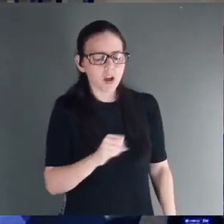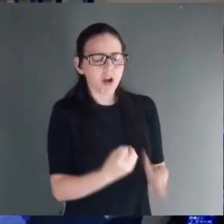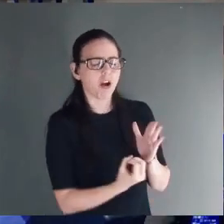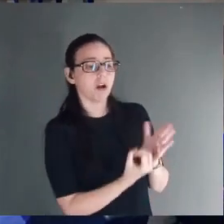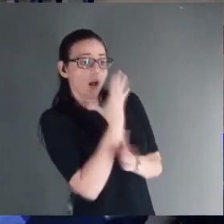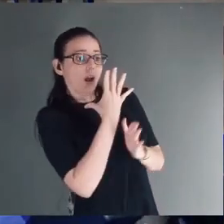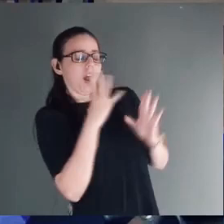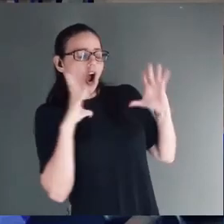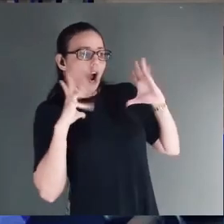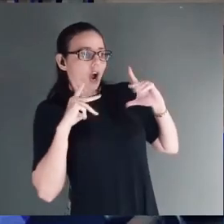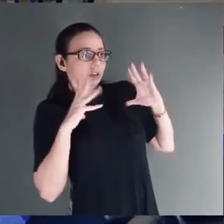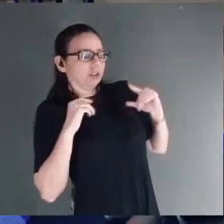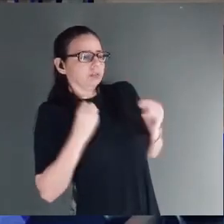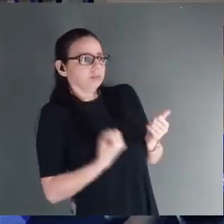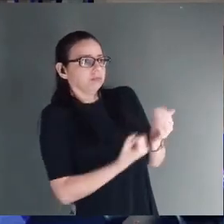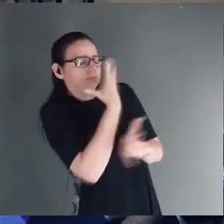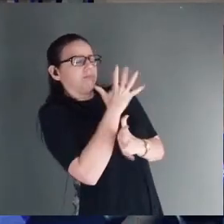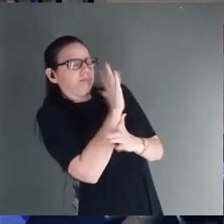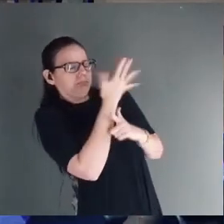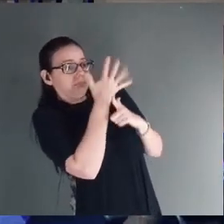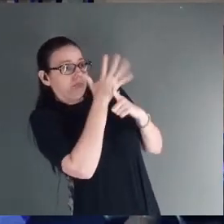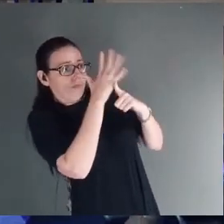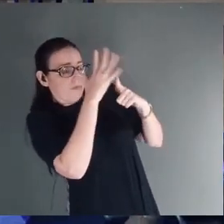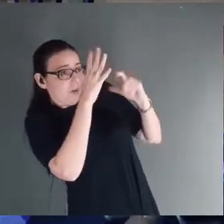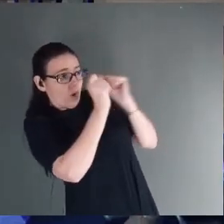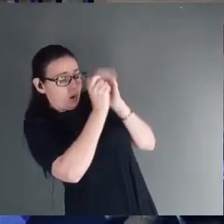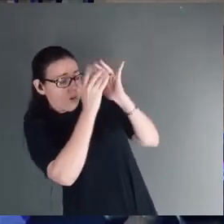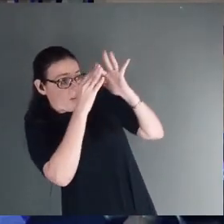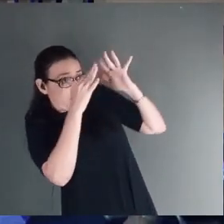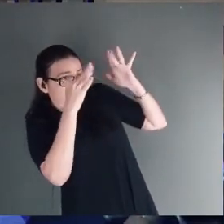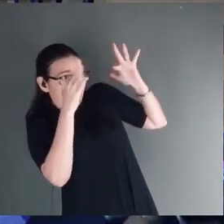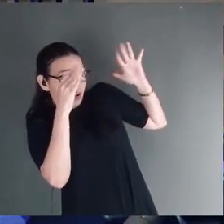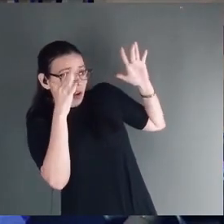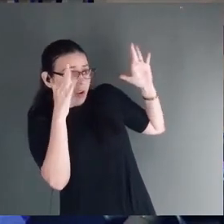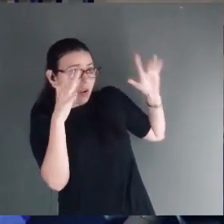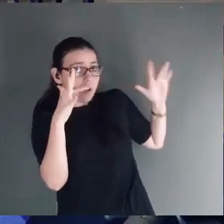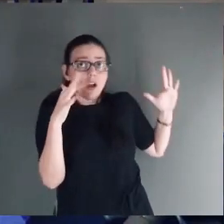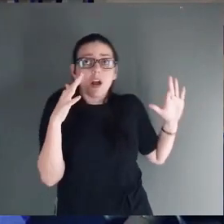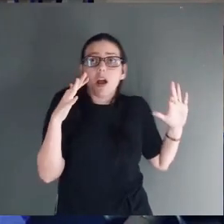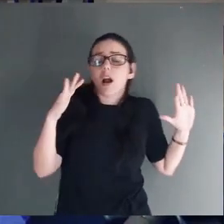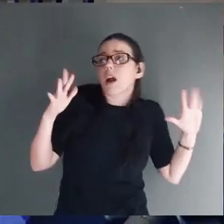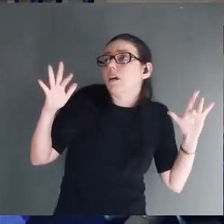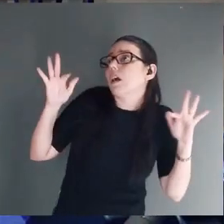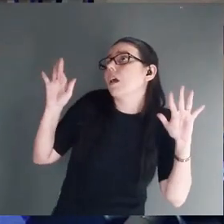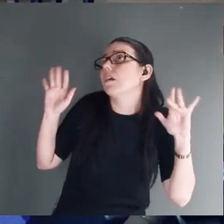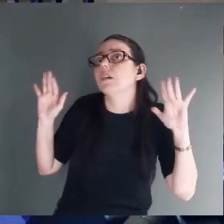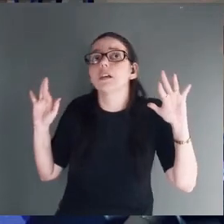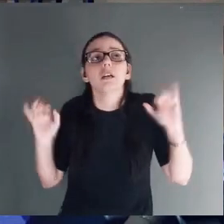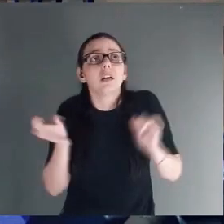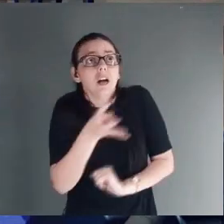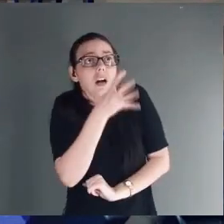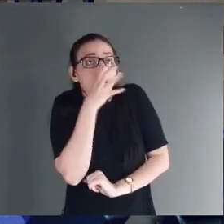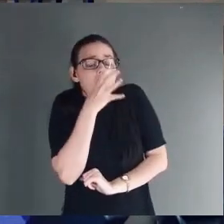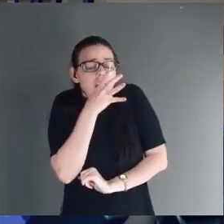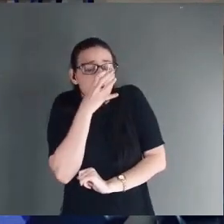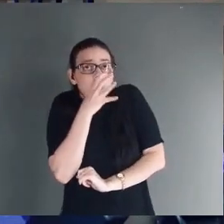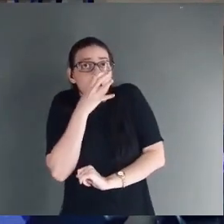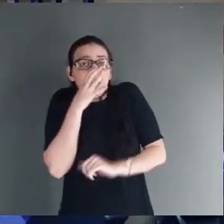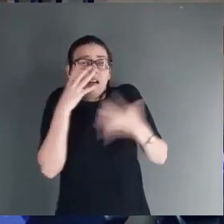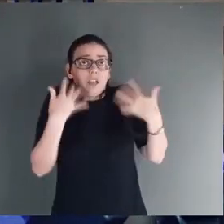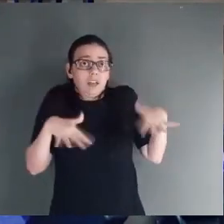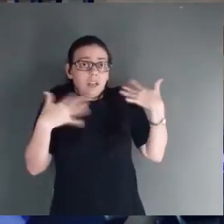do Senhor apareceu-lhes, e a glória do Senhor resplandeceu ao redor deles, e ficaram aterrorizados.